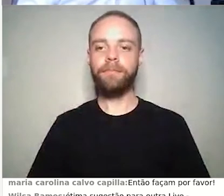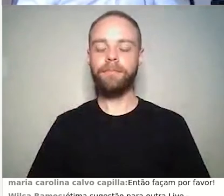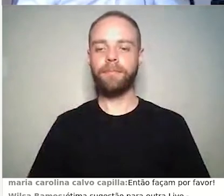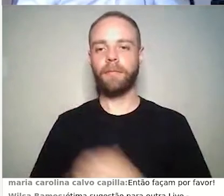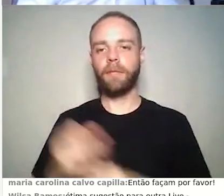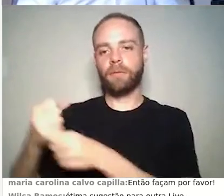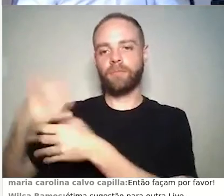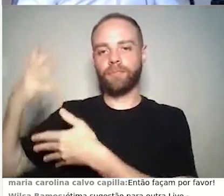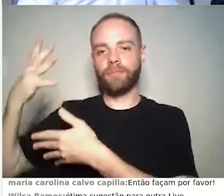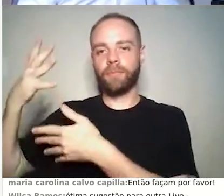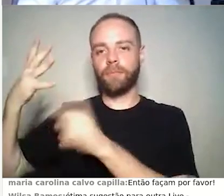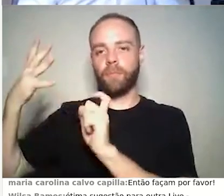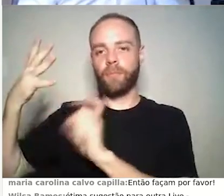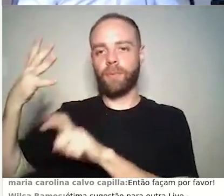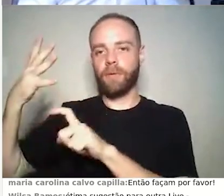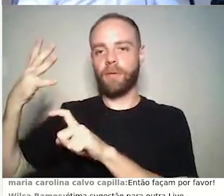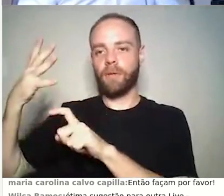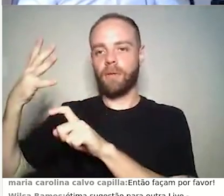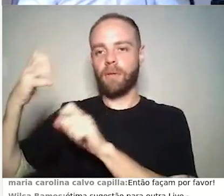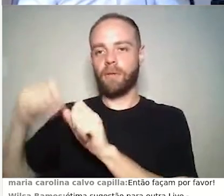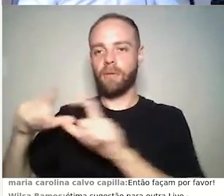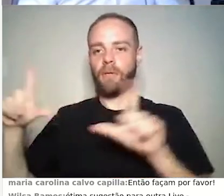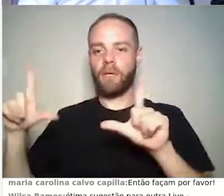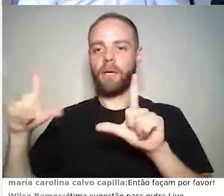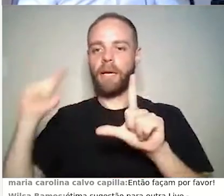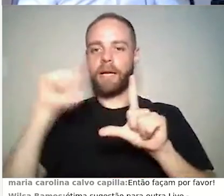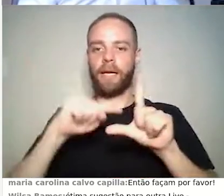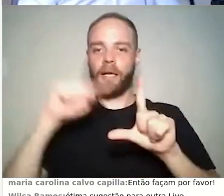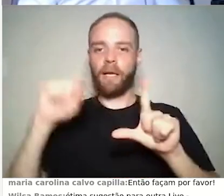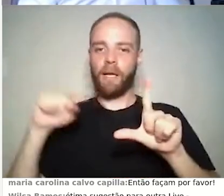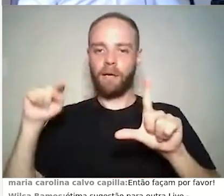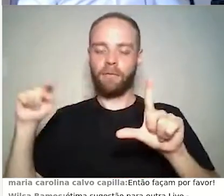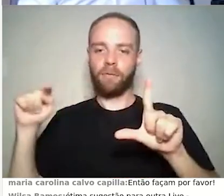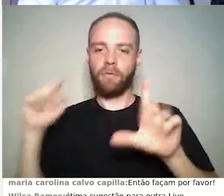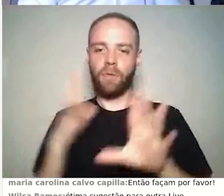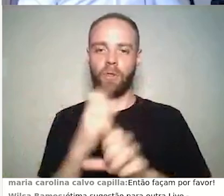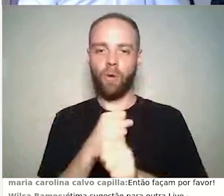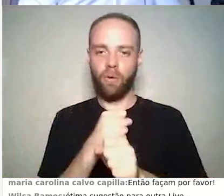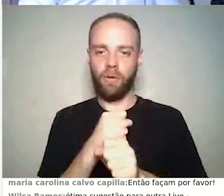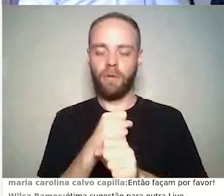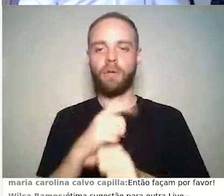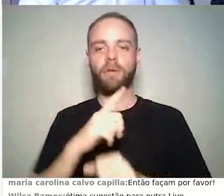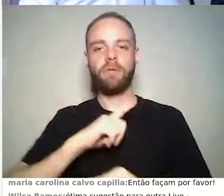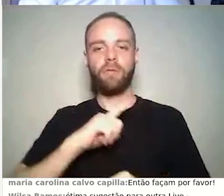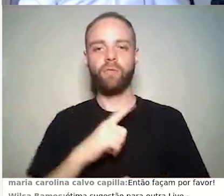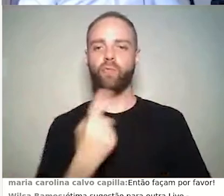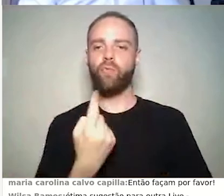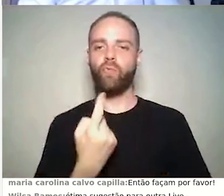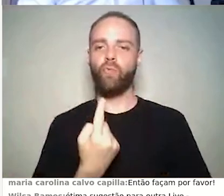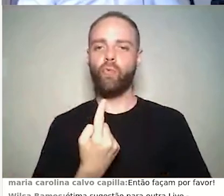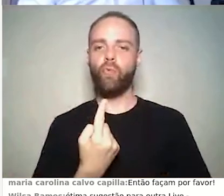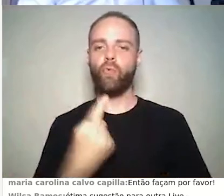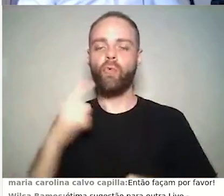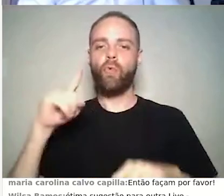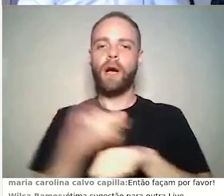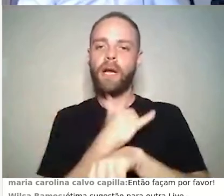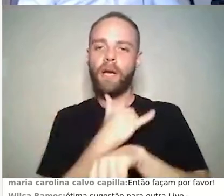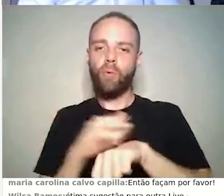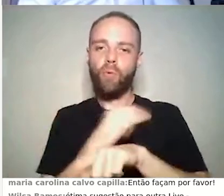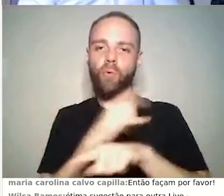notas, que aí eu vou ter toda, aqui eu só tive um recurso que foi entregue e que